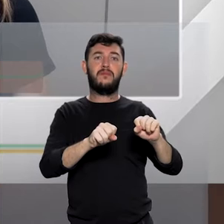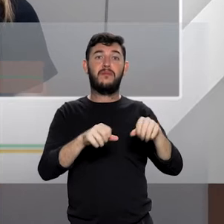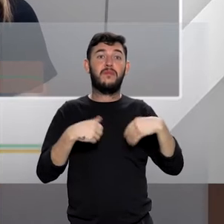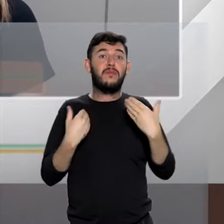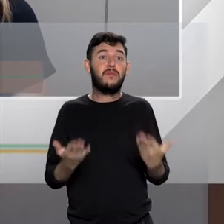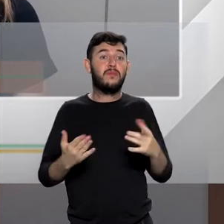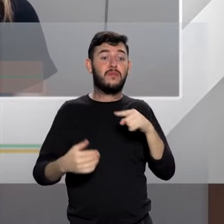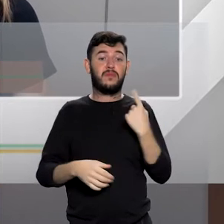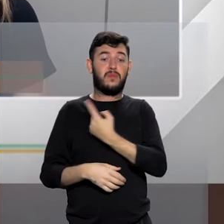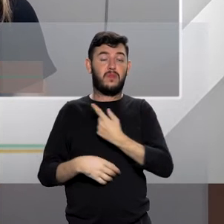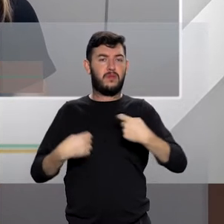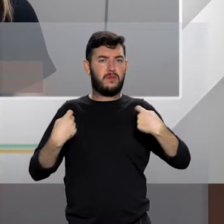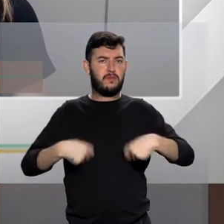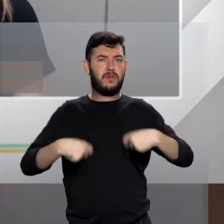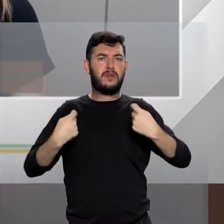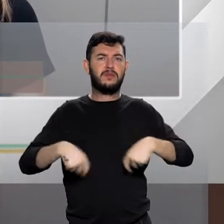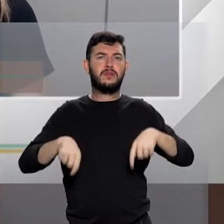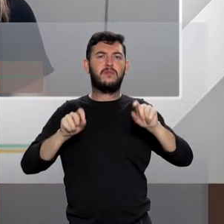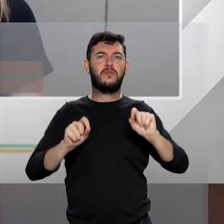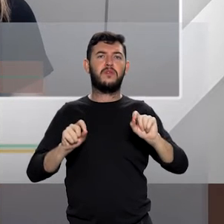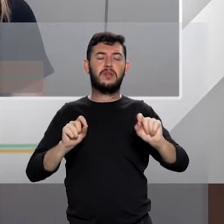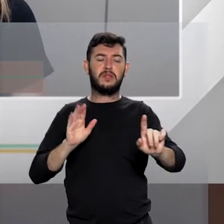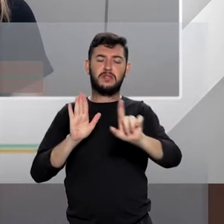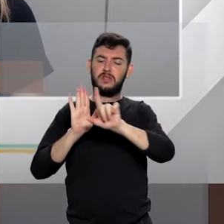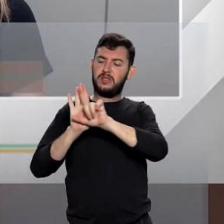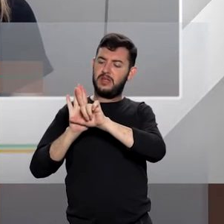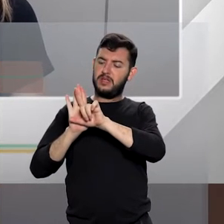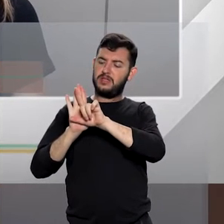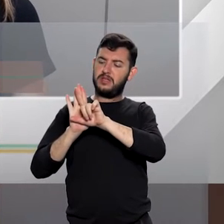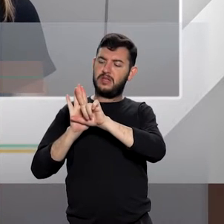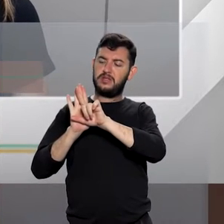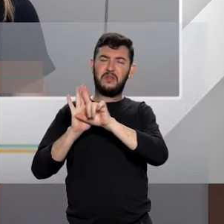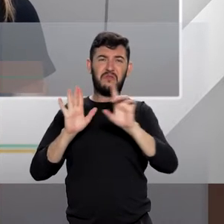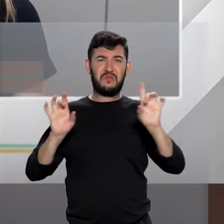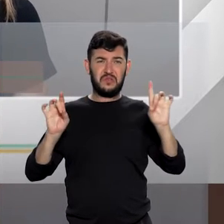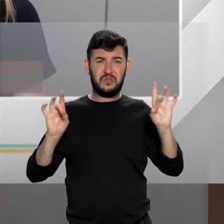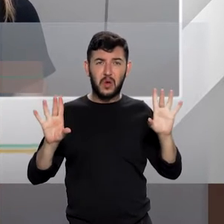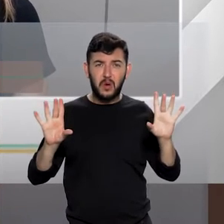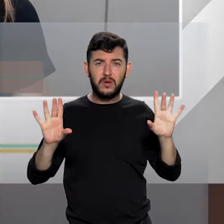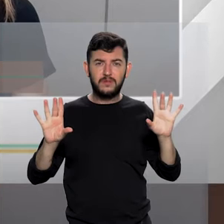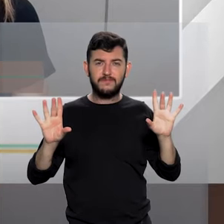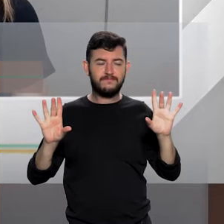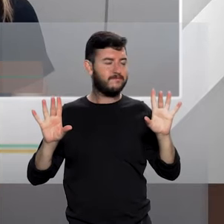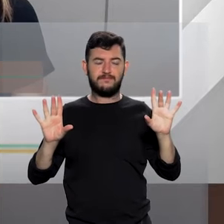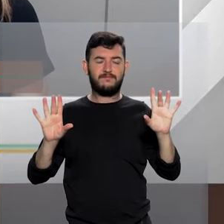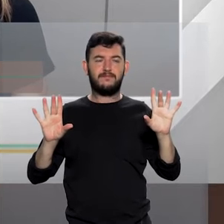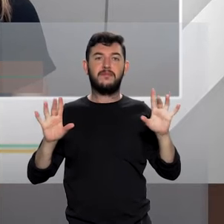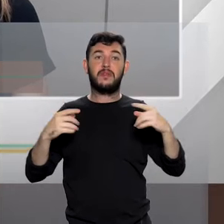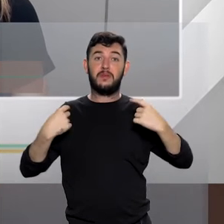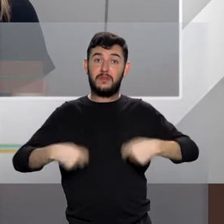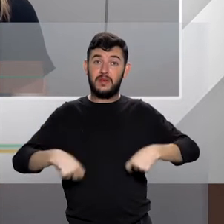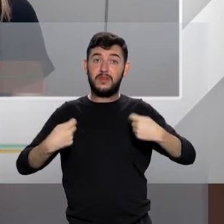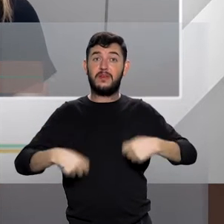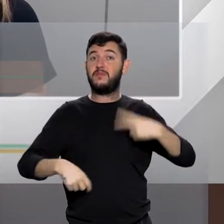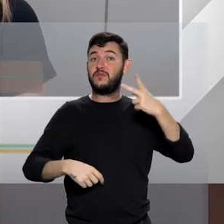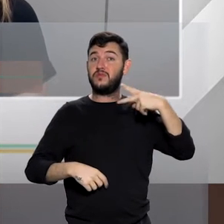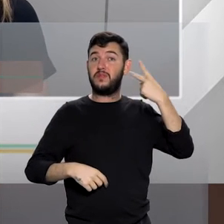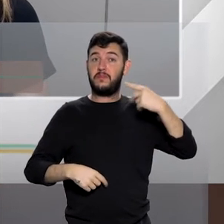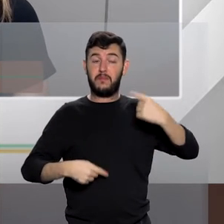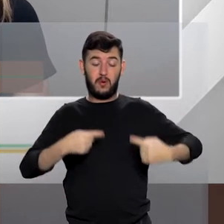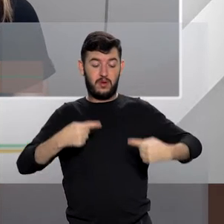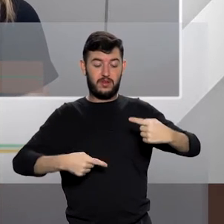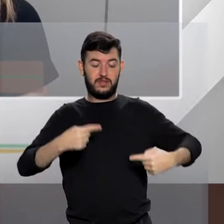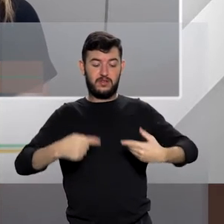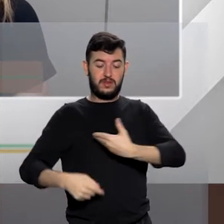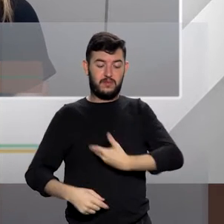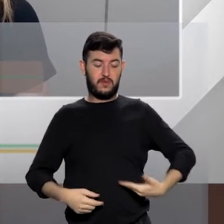realmente de legislação, e não só legislação, mas de políticas públicas que vejam o